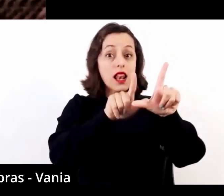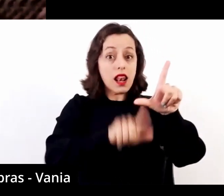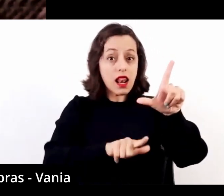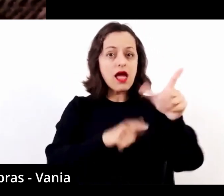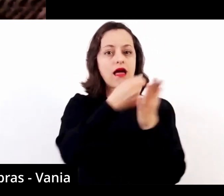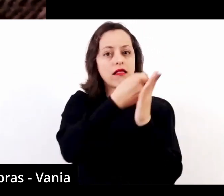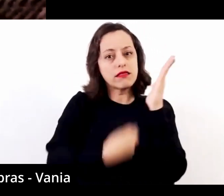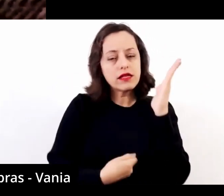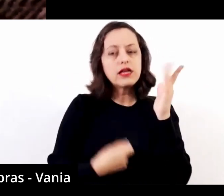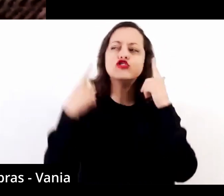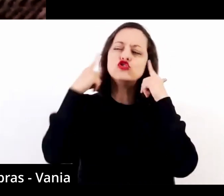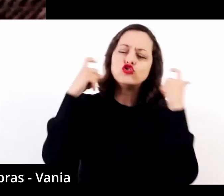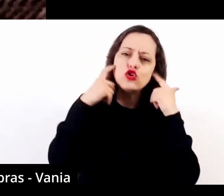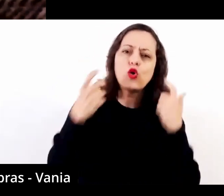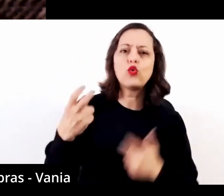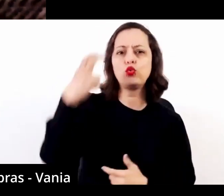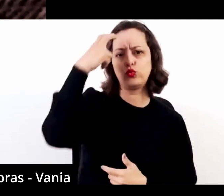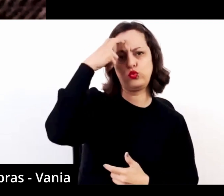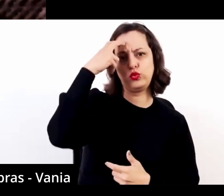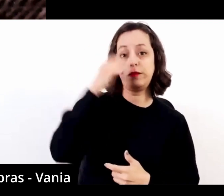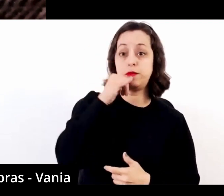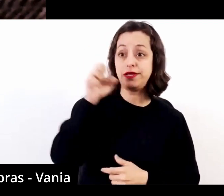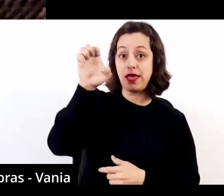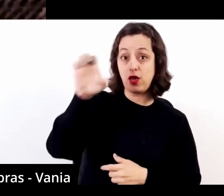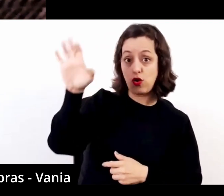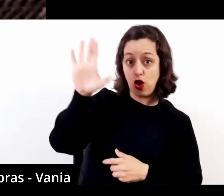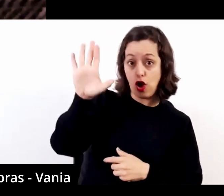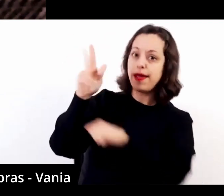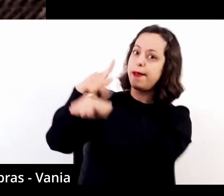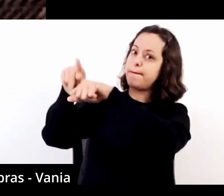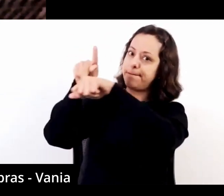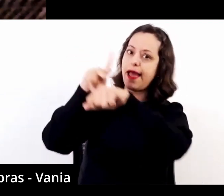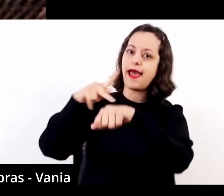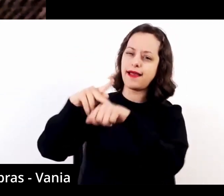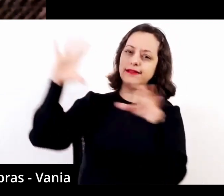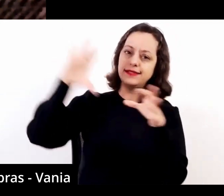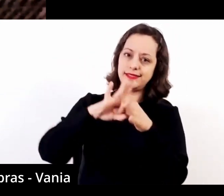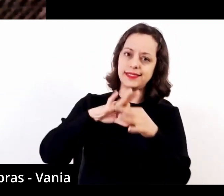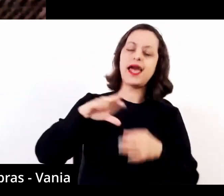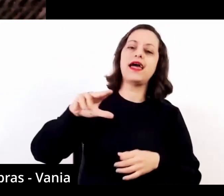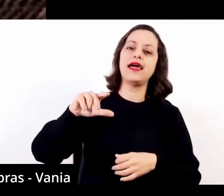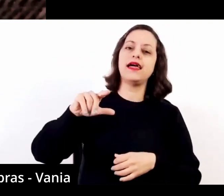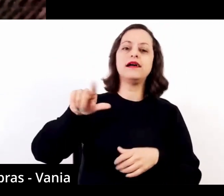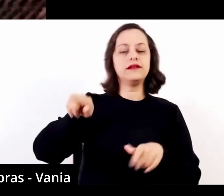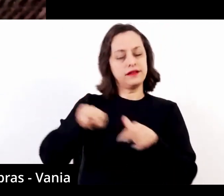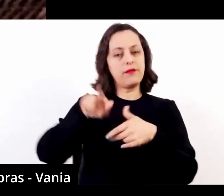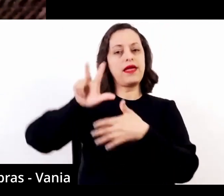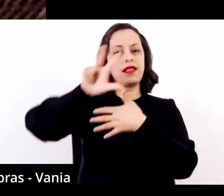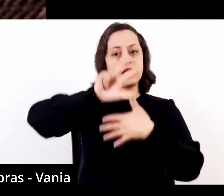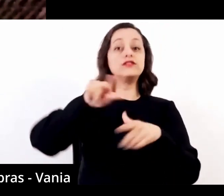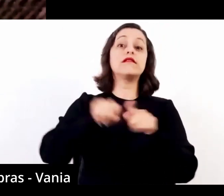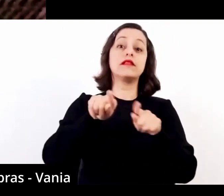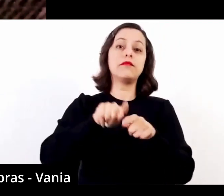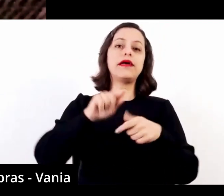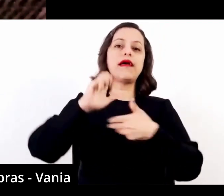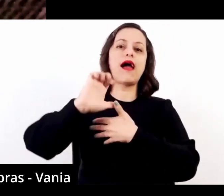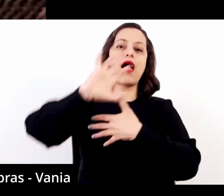marcada pelos países da Europa Latina e da América Latina representados no programa do Carlo.